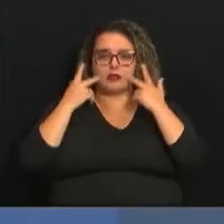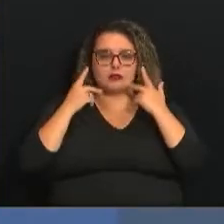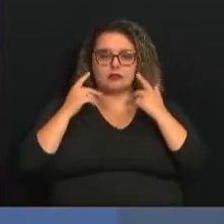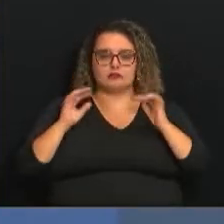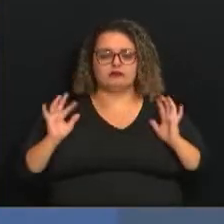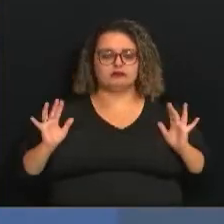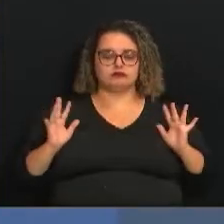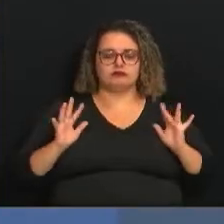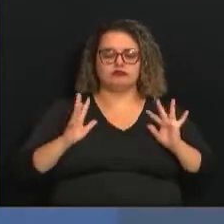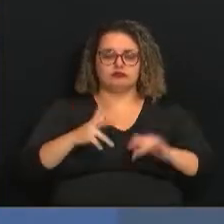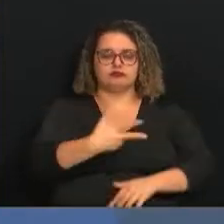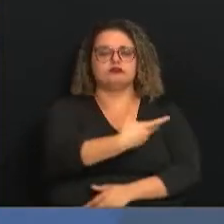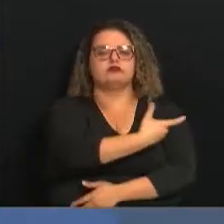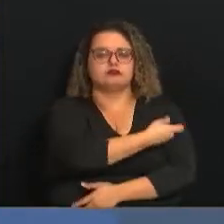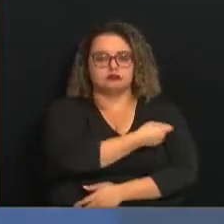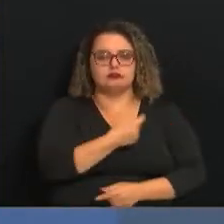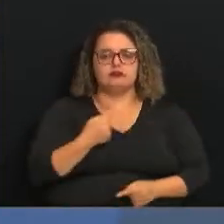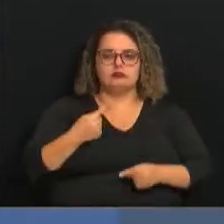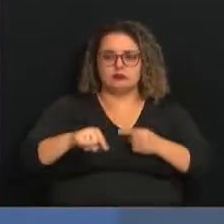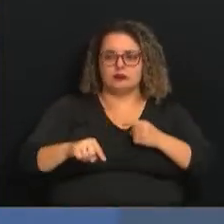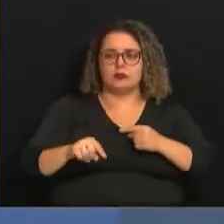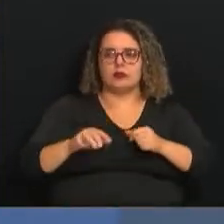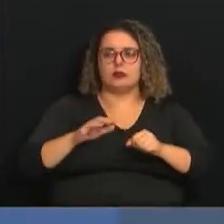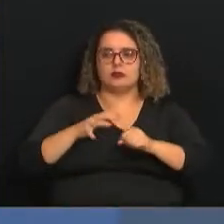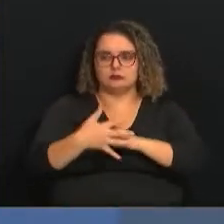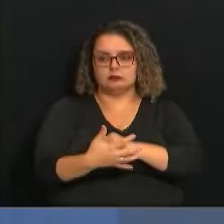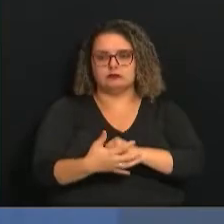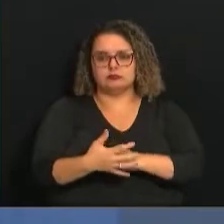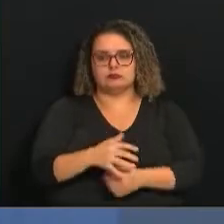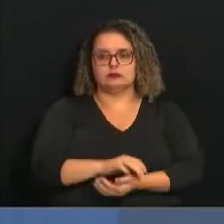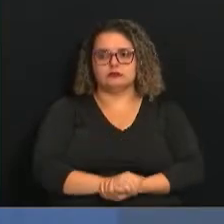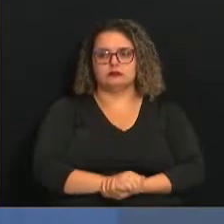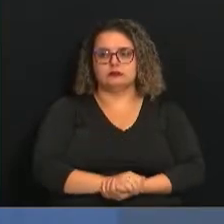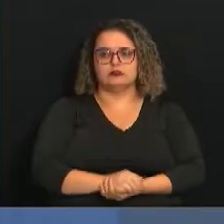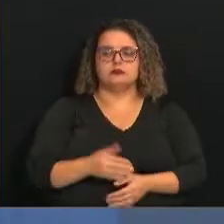contra a doença entrará na rotina das unidades.